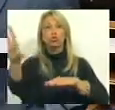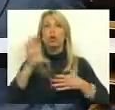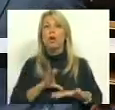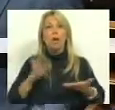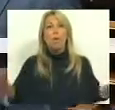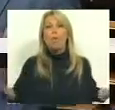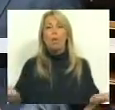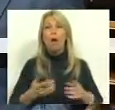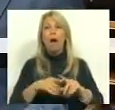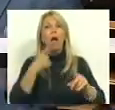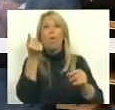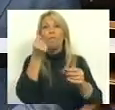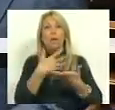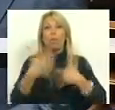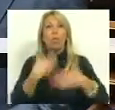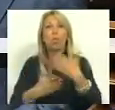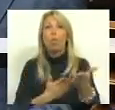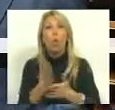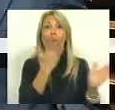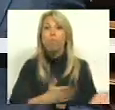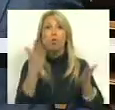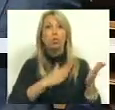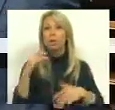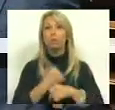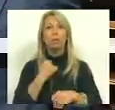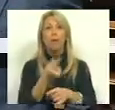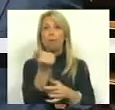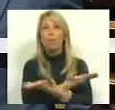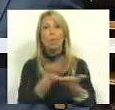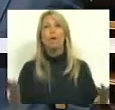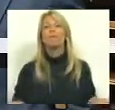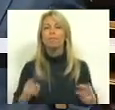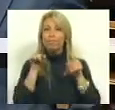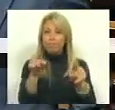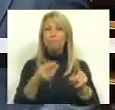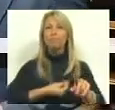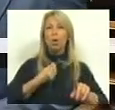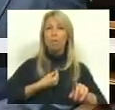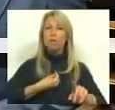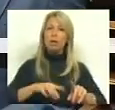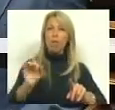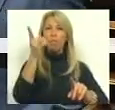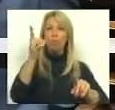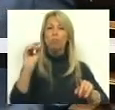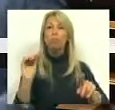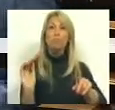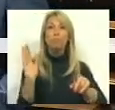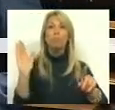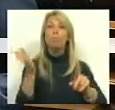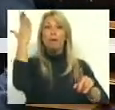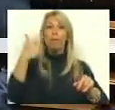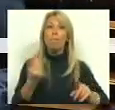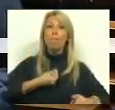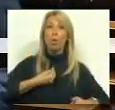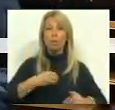para produzir e para continuar a trabalhar. E essa é que deve ser a preocupação central de um Primeiro-Ministro. E devo-lhe dizer o